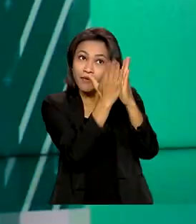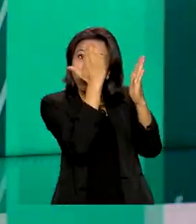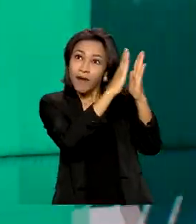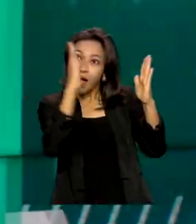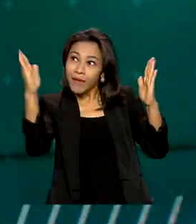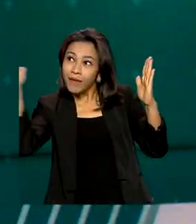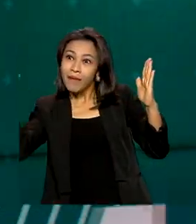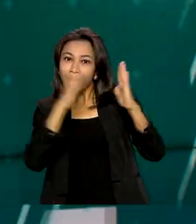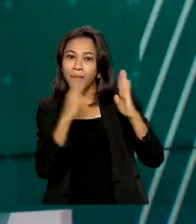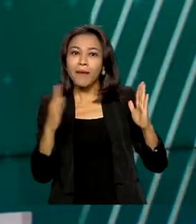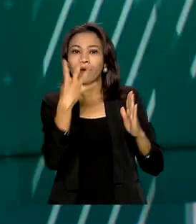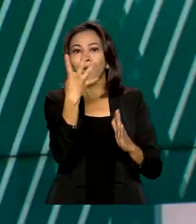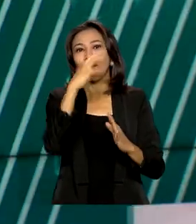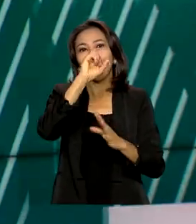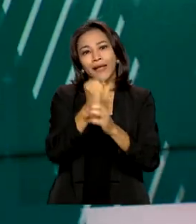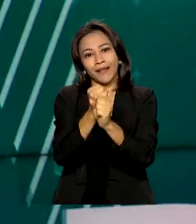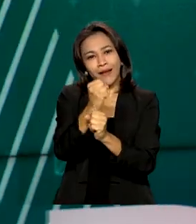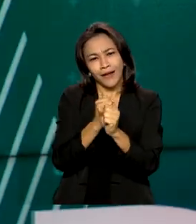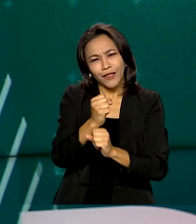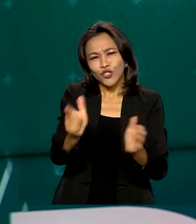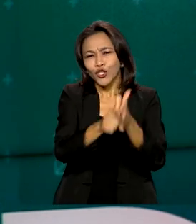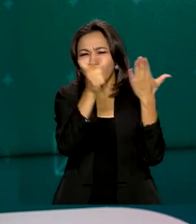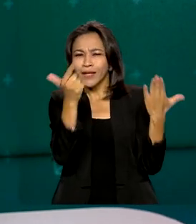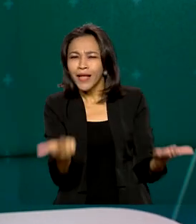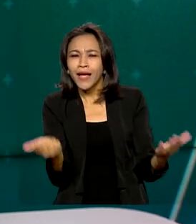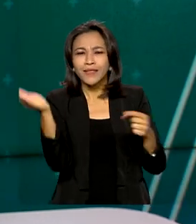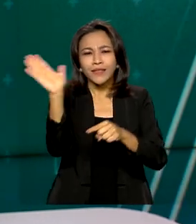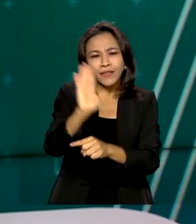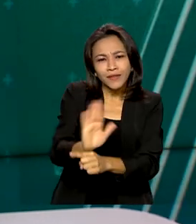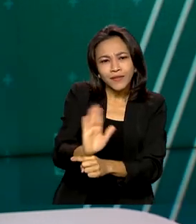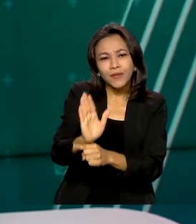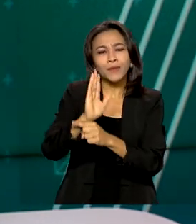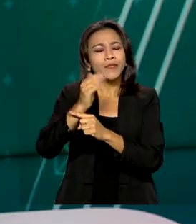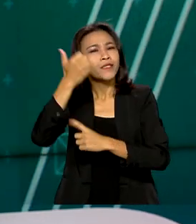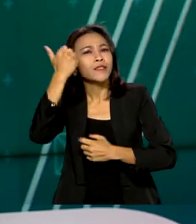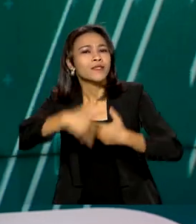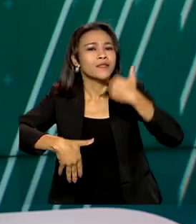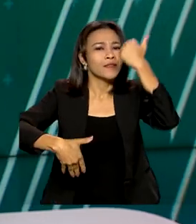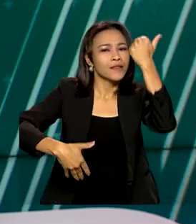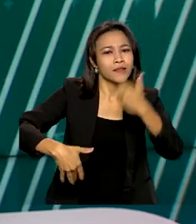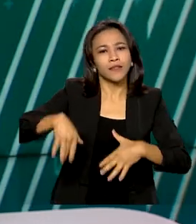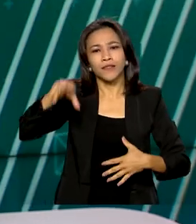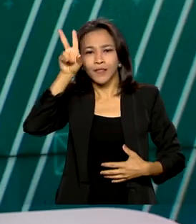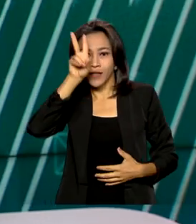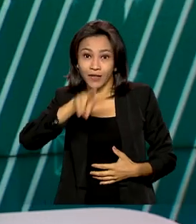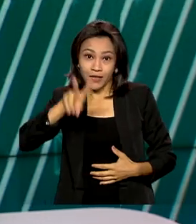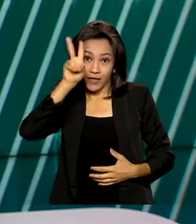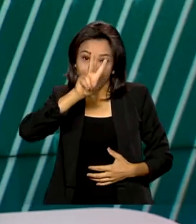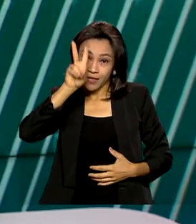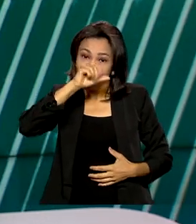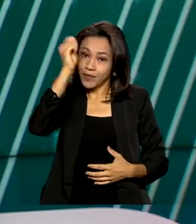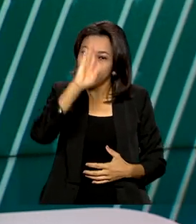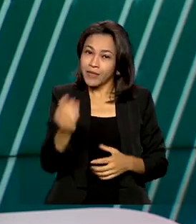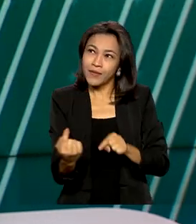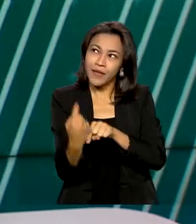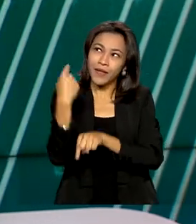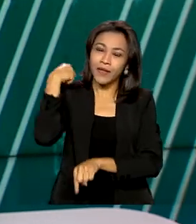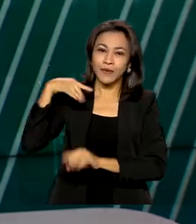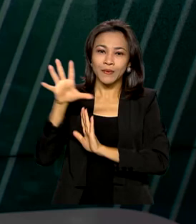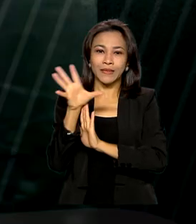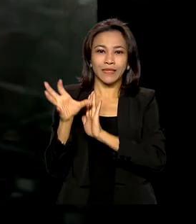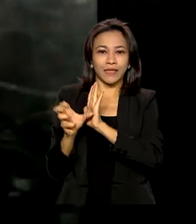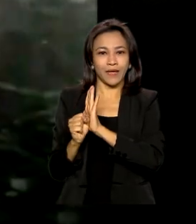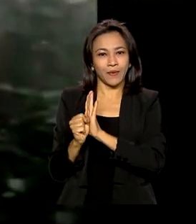São documentários, cinejornais, filmes que ajudam a contar a história do Brasil desde o início do século passado.